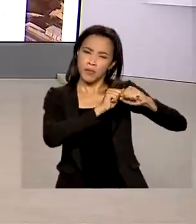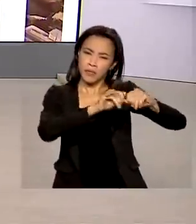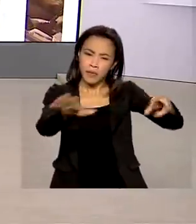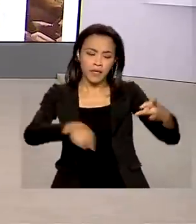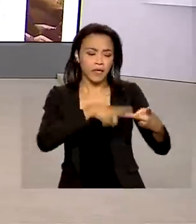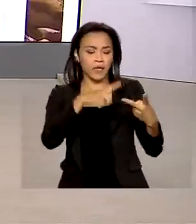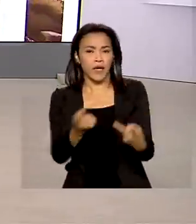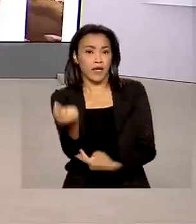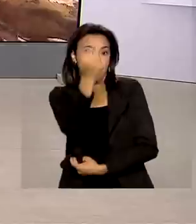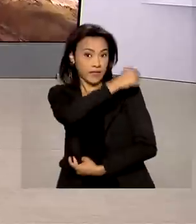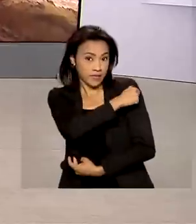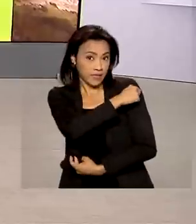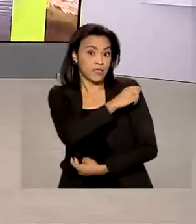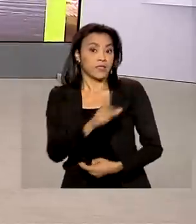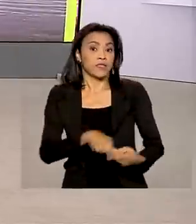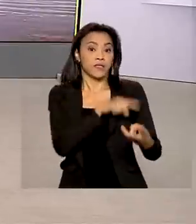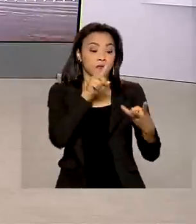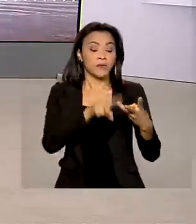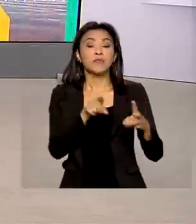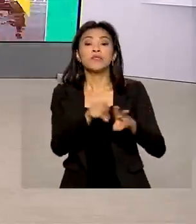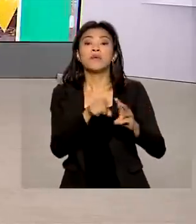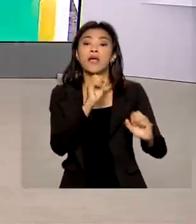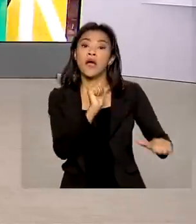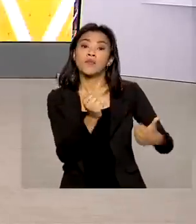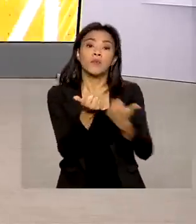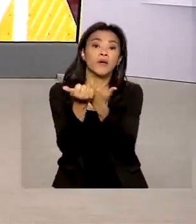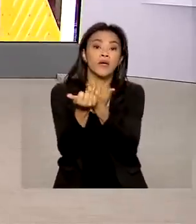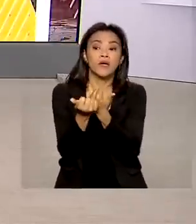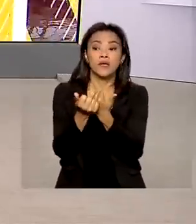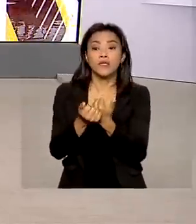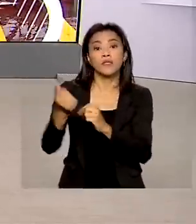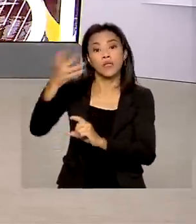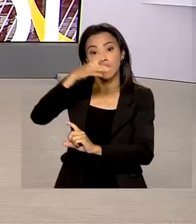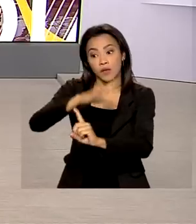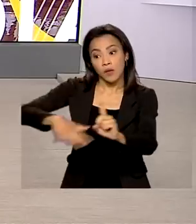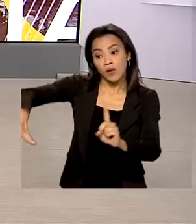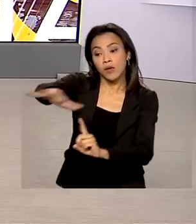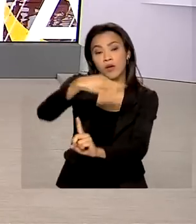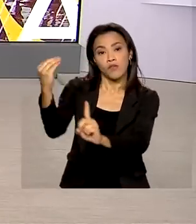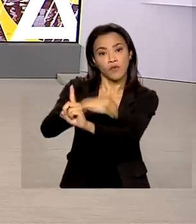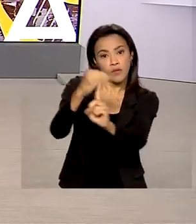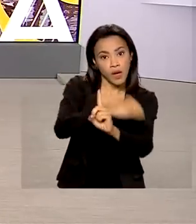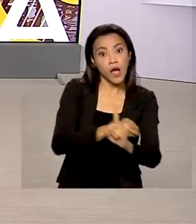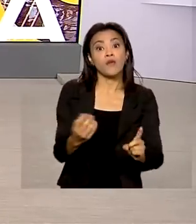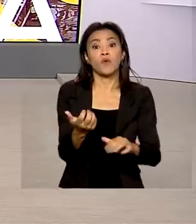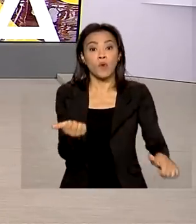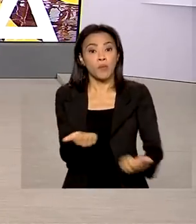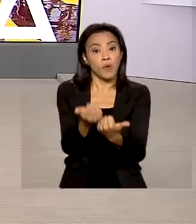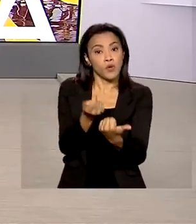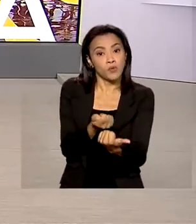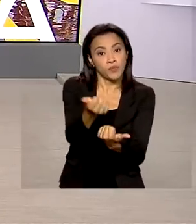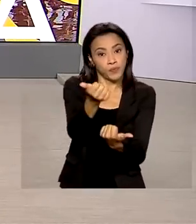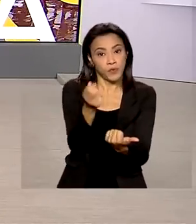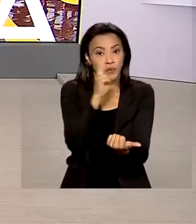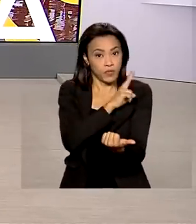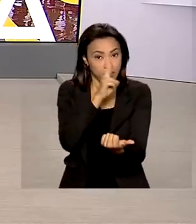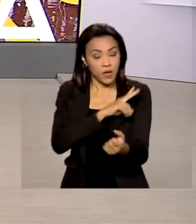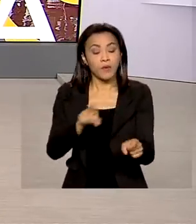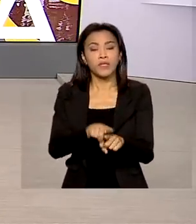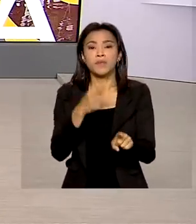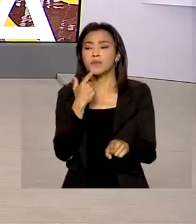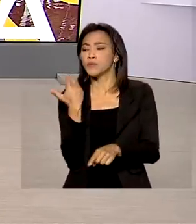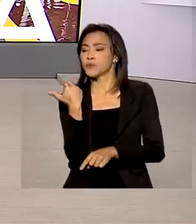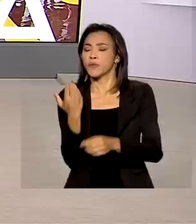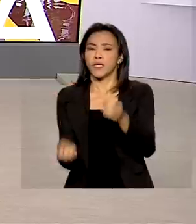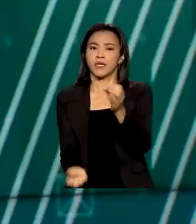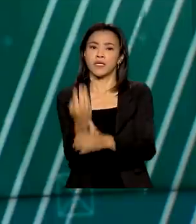contra a Covid-19 e da ajuda à população mais vulnerável, com o auxílio emergencial e, mais recentemente, com a criação do